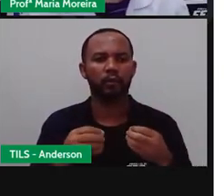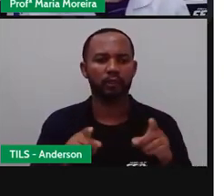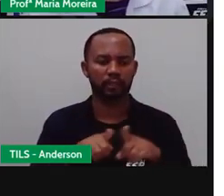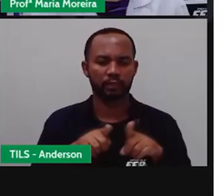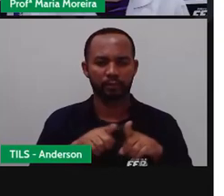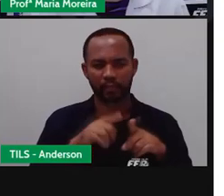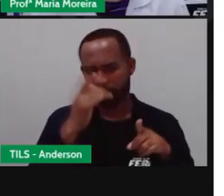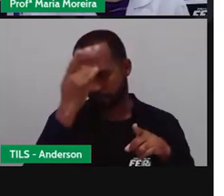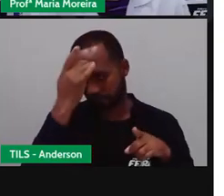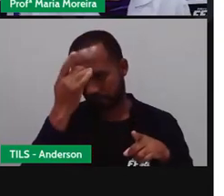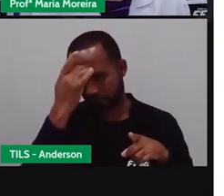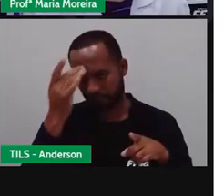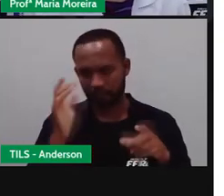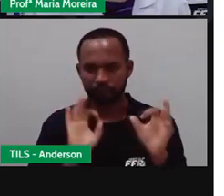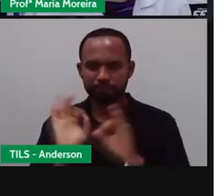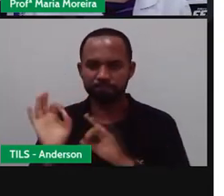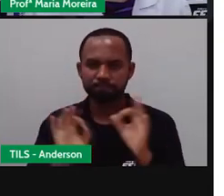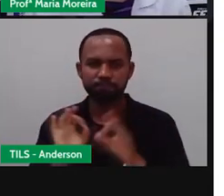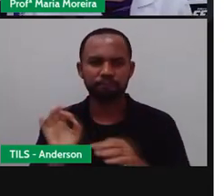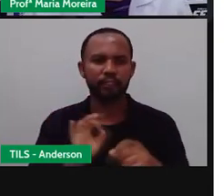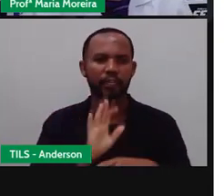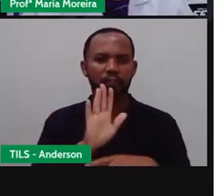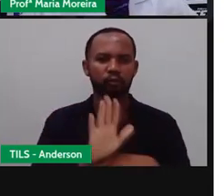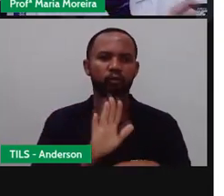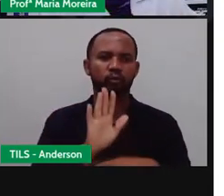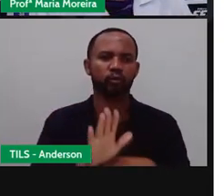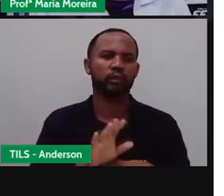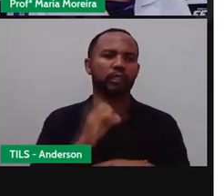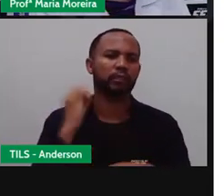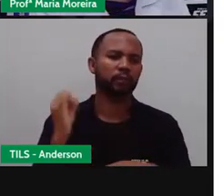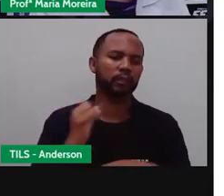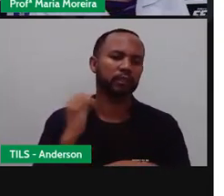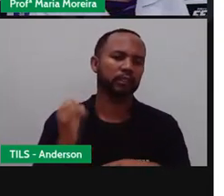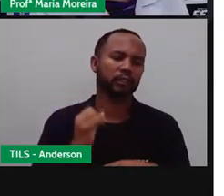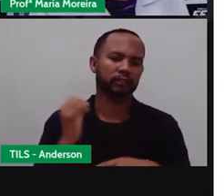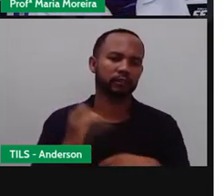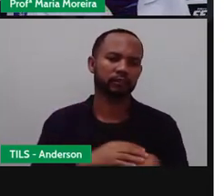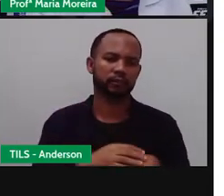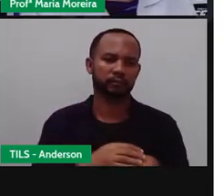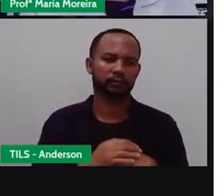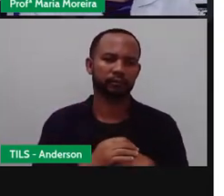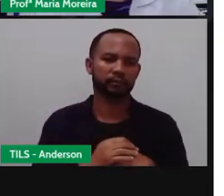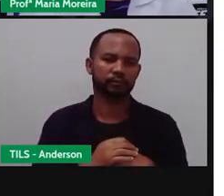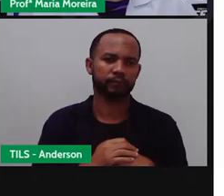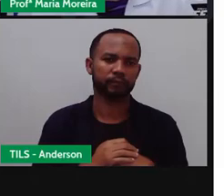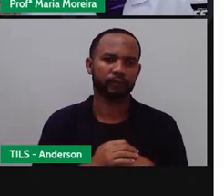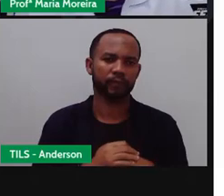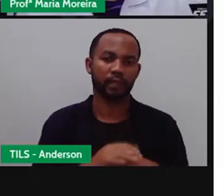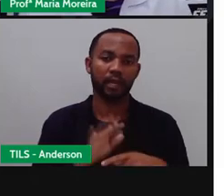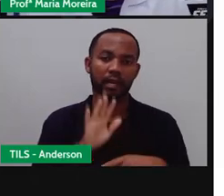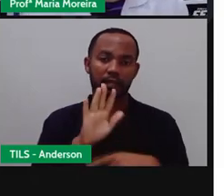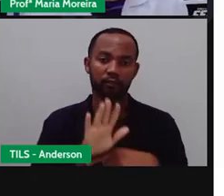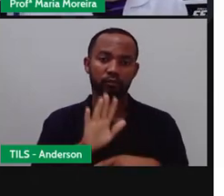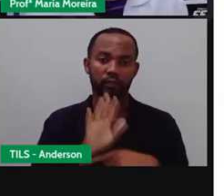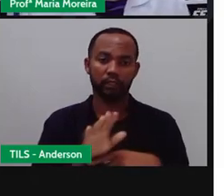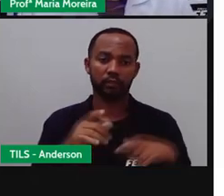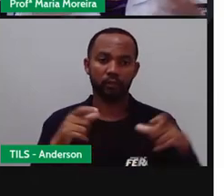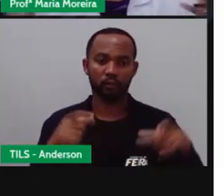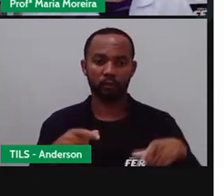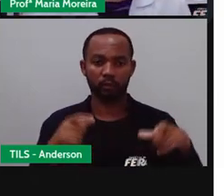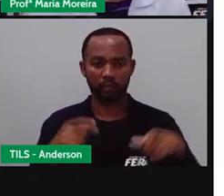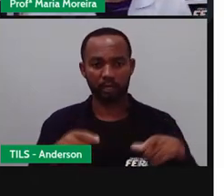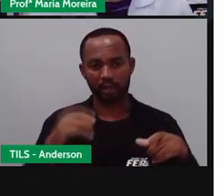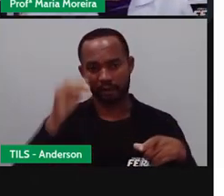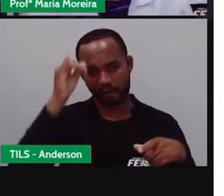Facilite aí O trabalho dele Que ajude Porque a gente não está Só ajudando essa pessoa A gente está ajudando O meio ambiente E